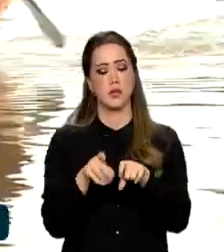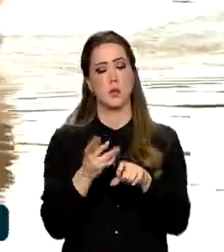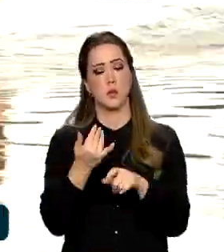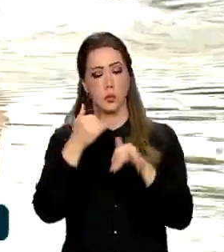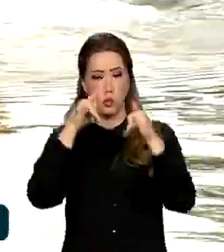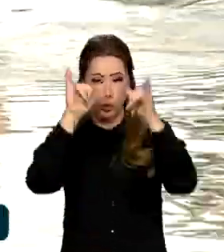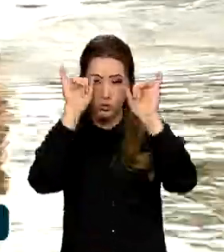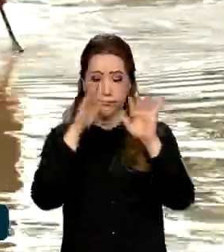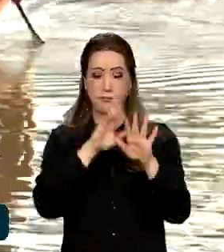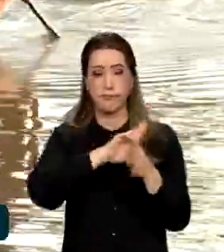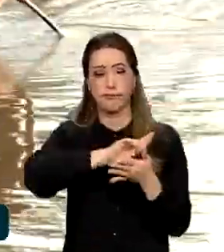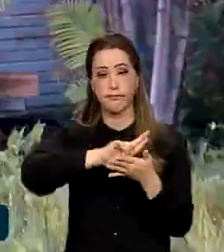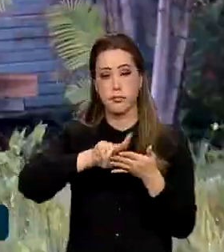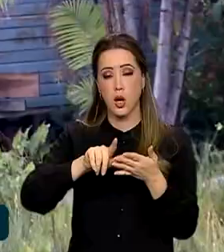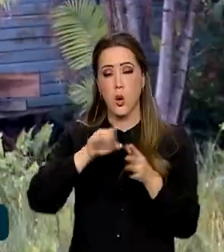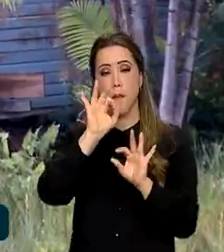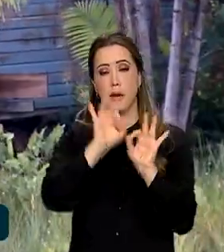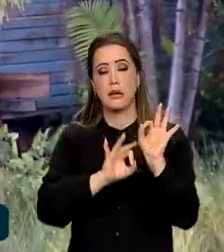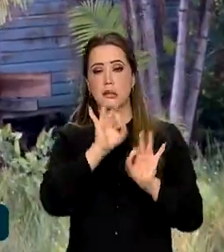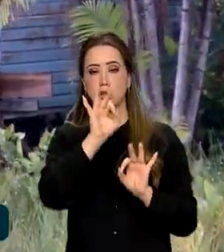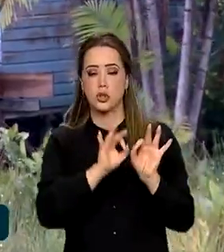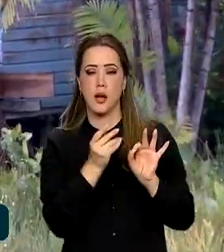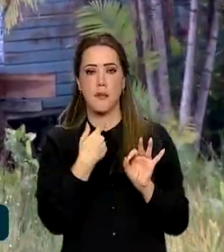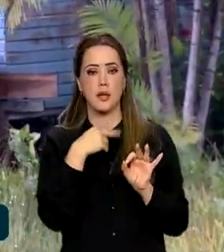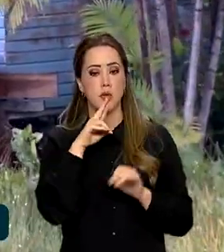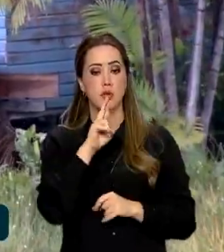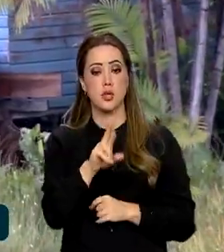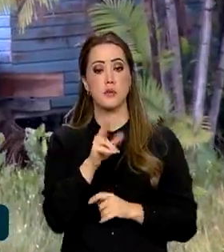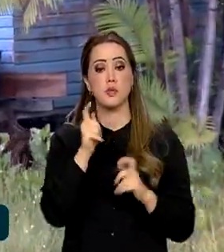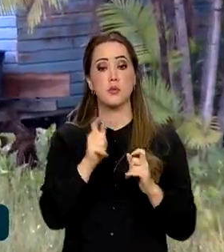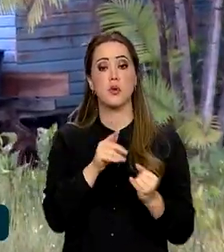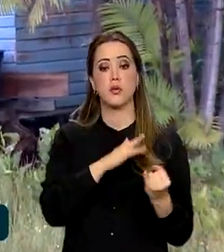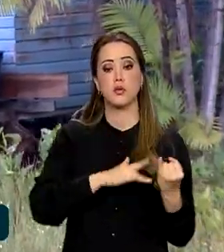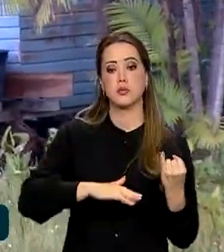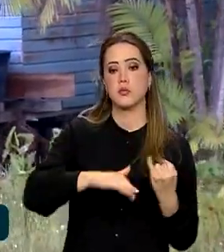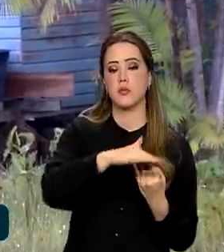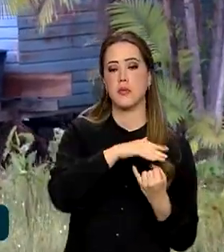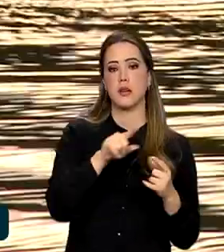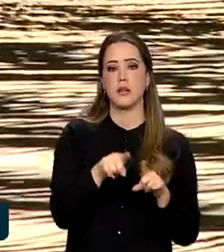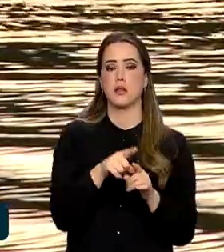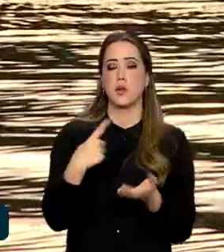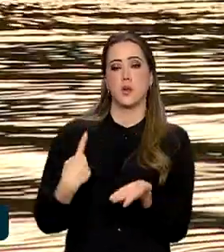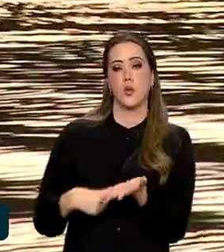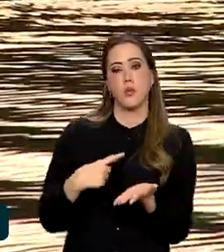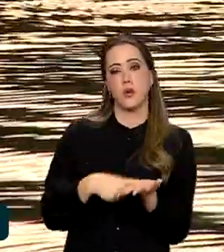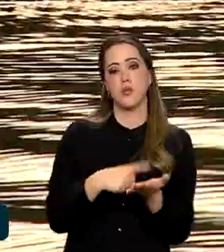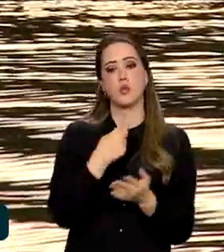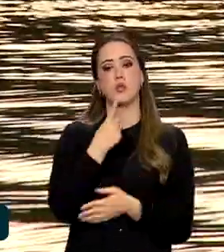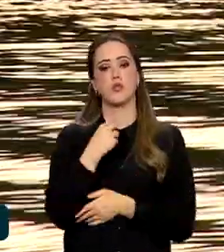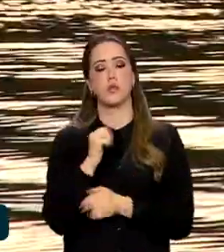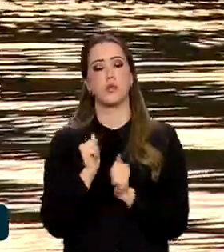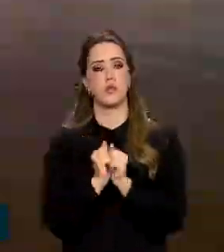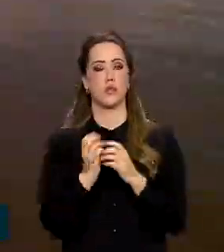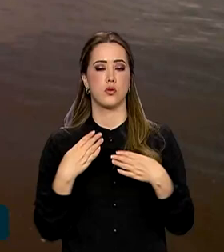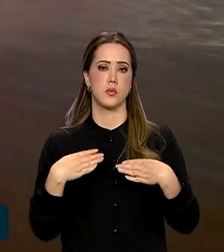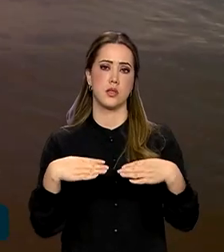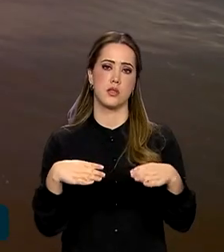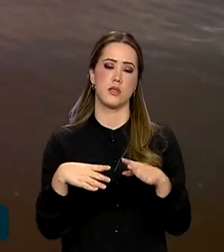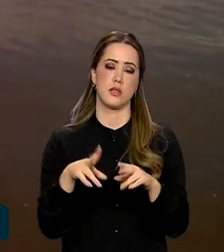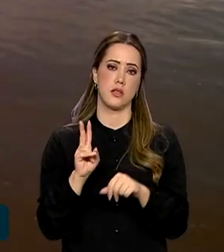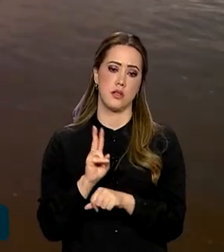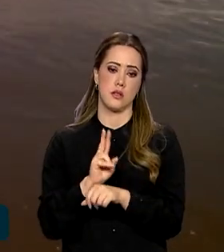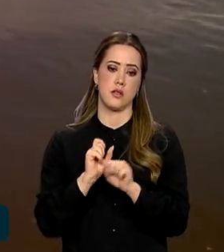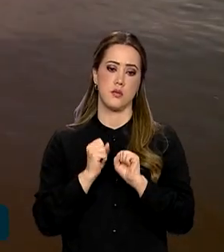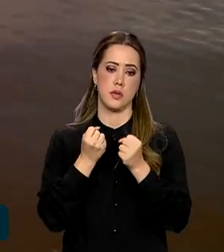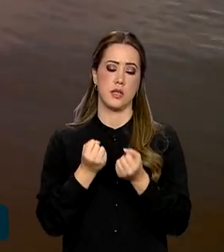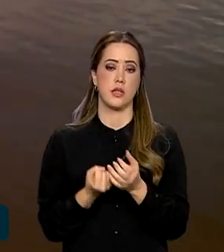sobre o Plano de Respostas Socioambientais para o Marajó, e um protocolo de intenções com o Ministério da Defesa para a construção